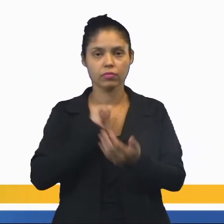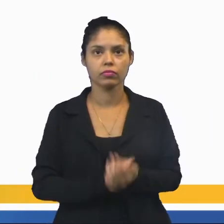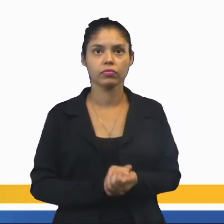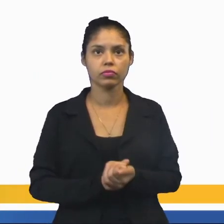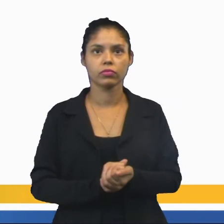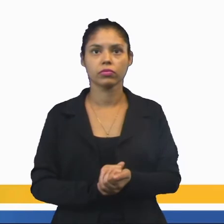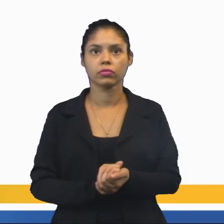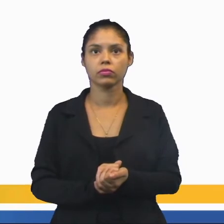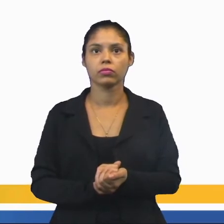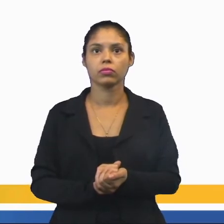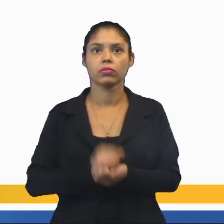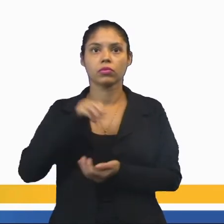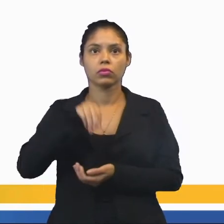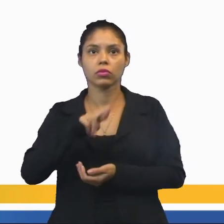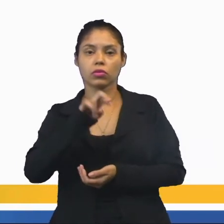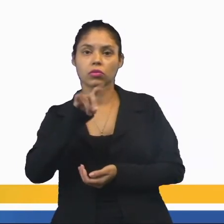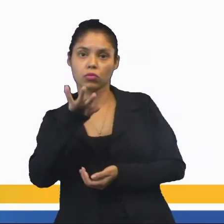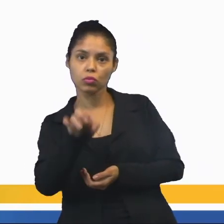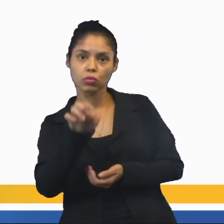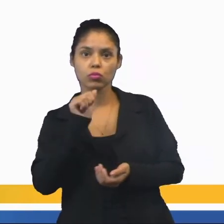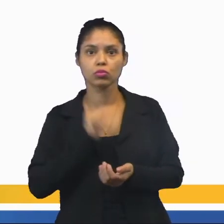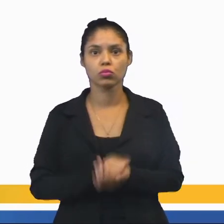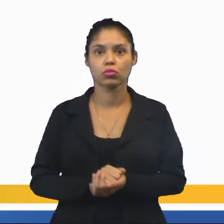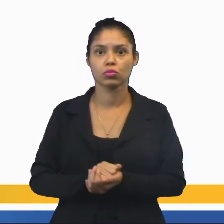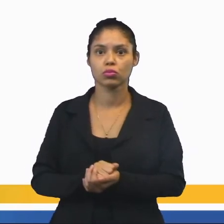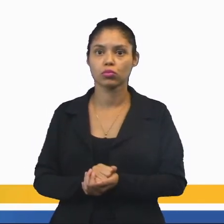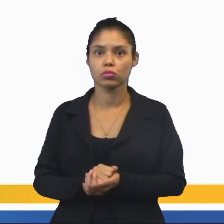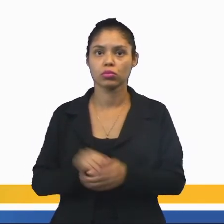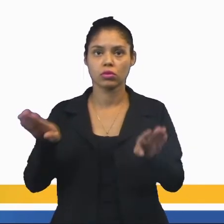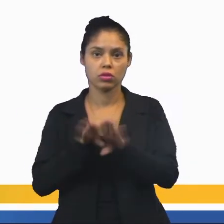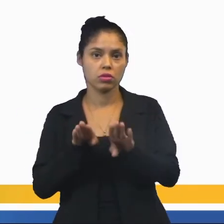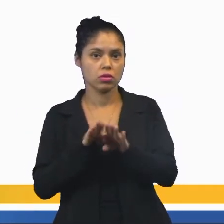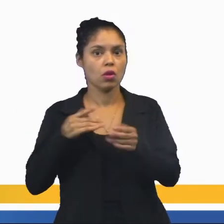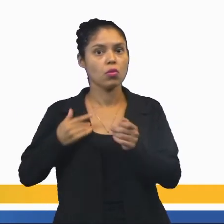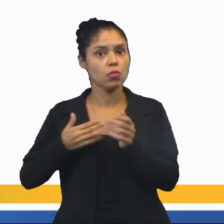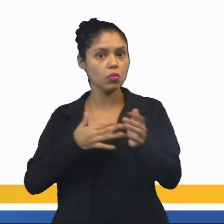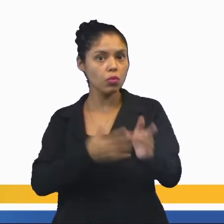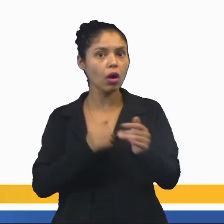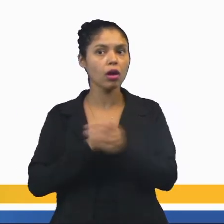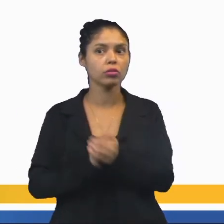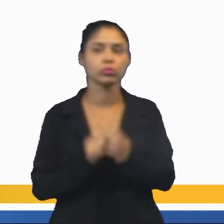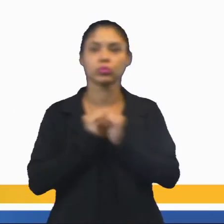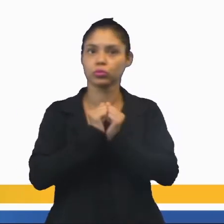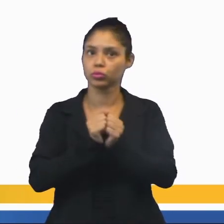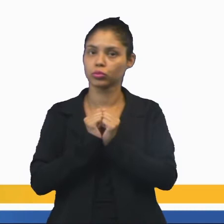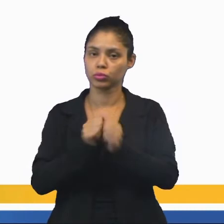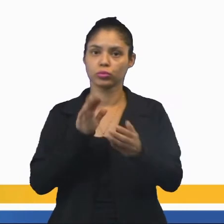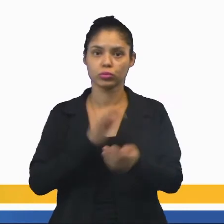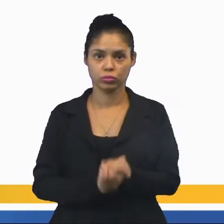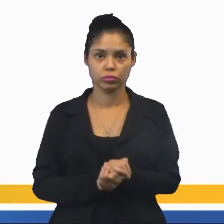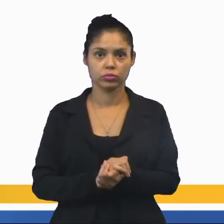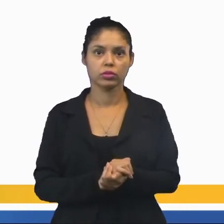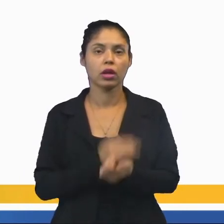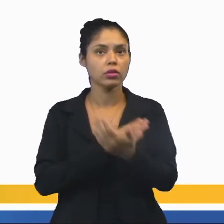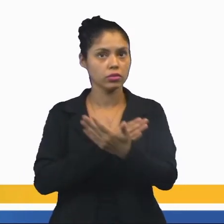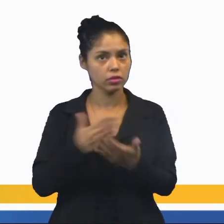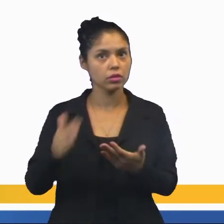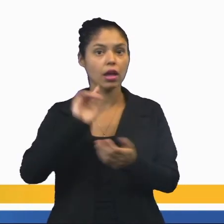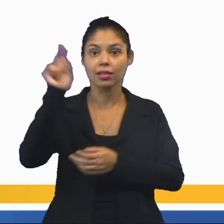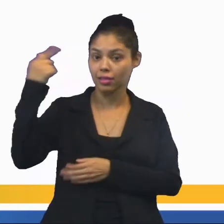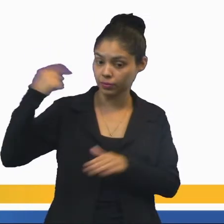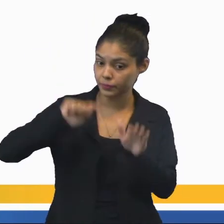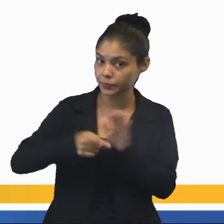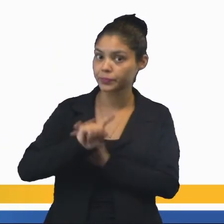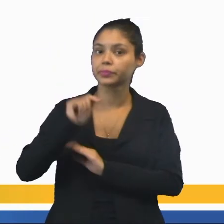Eles vão ser monges budistas. Então, eles estão a caminho do monastério para o ritual de iniciação lá